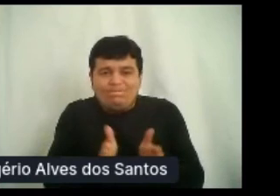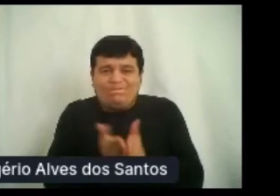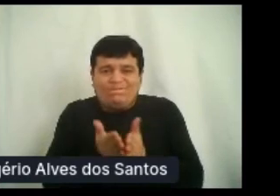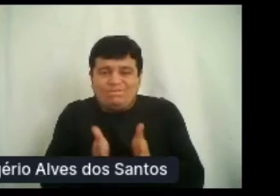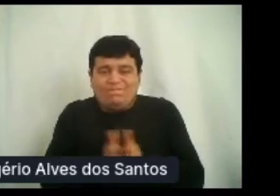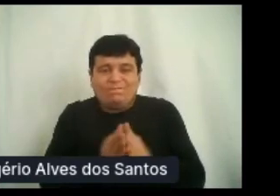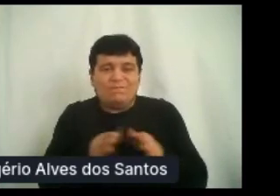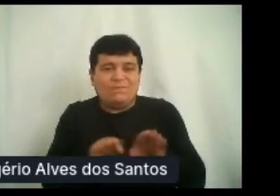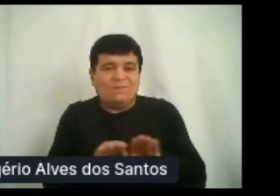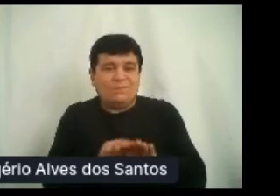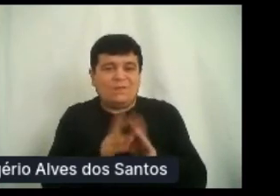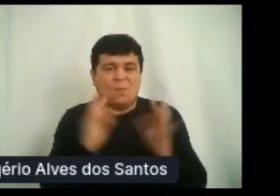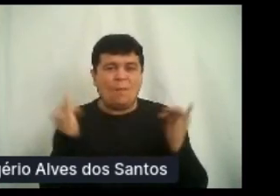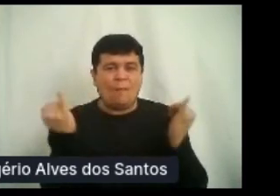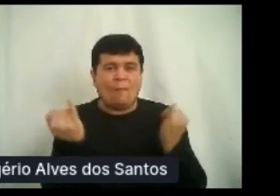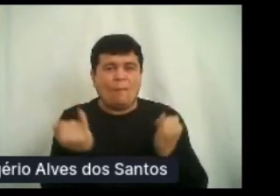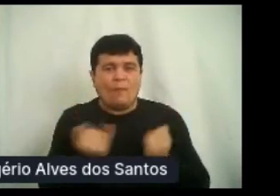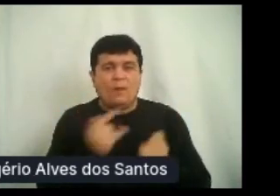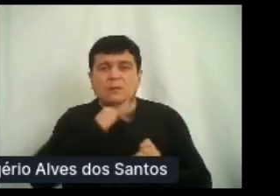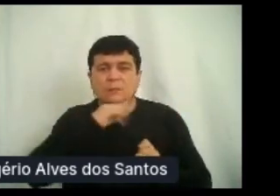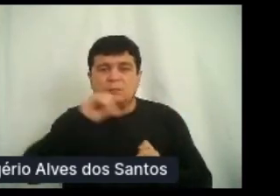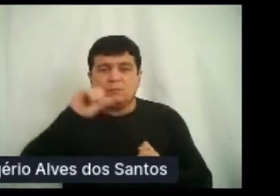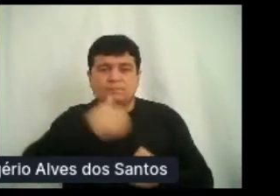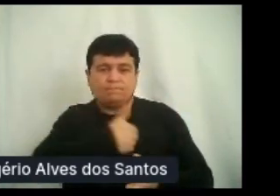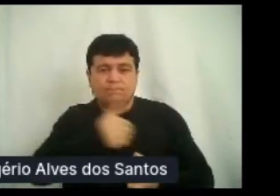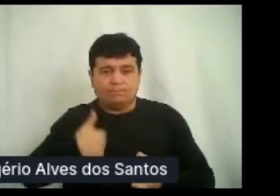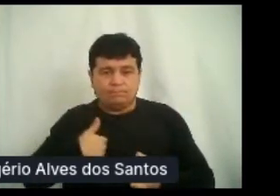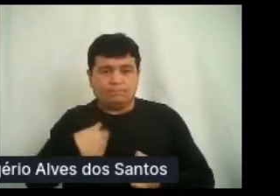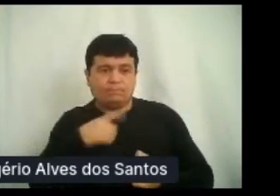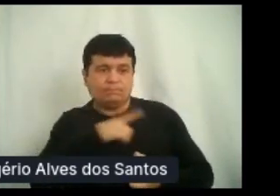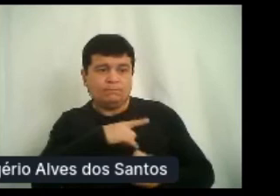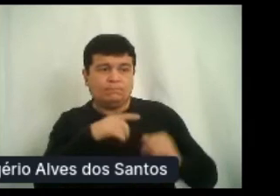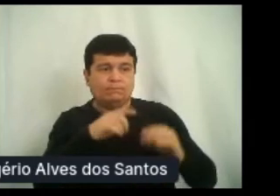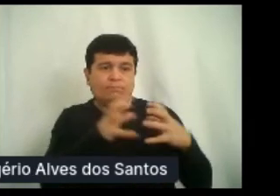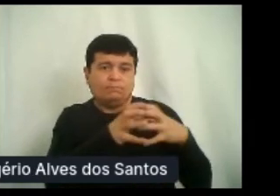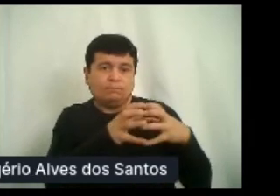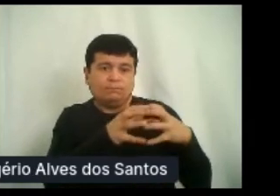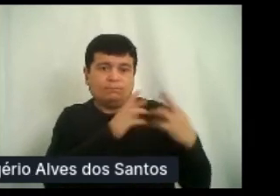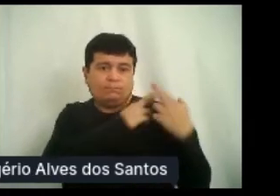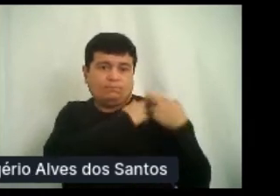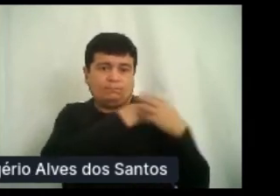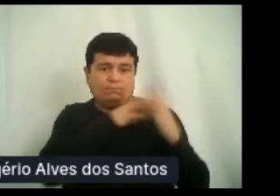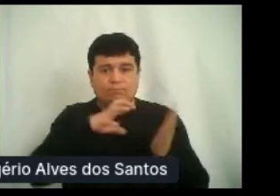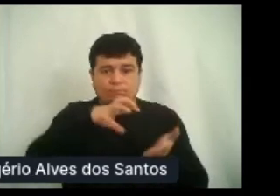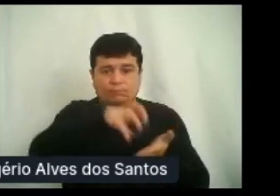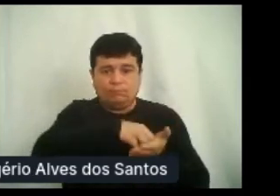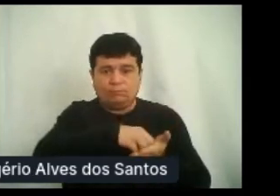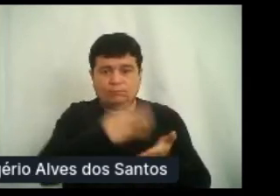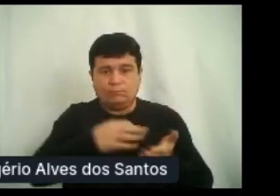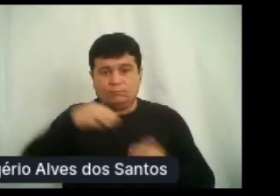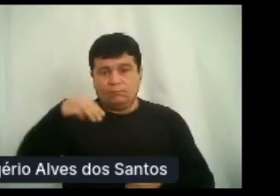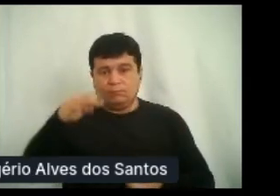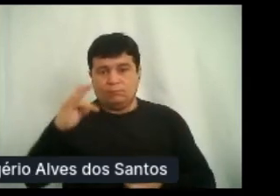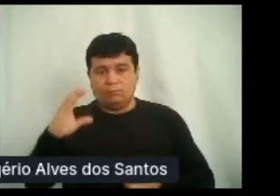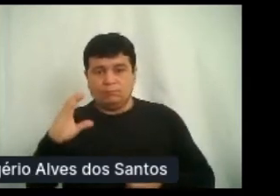nutricional assistidas por entidades sociais cadastradas. O MTC é parceiro do Mesa Brasil